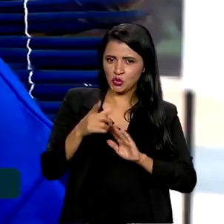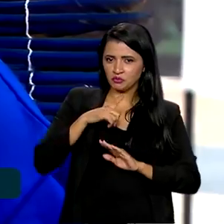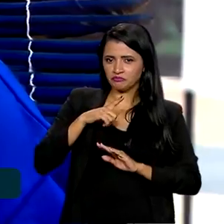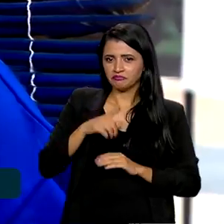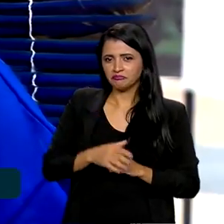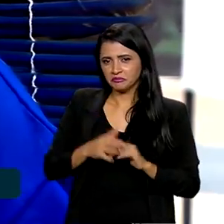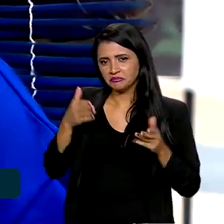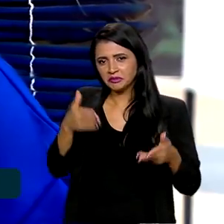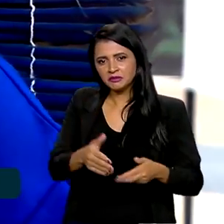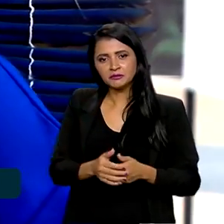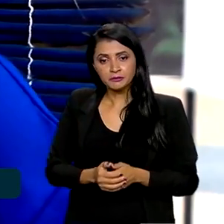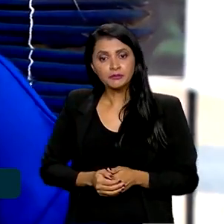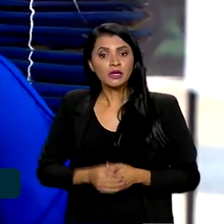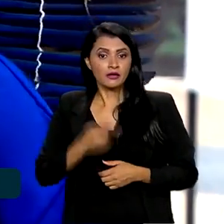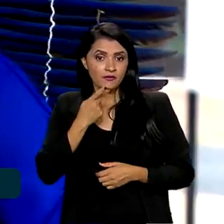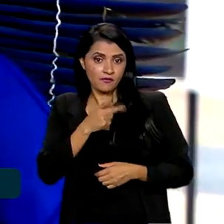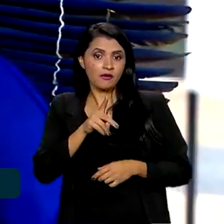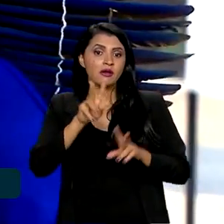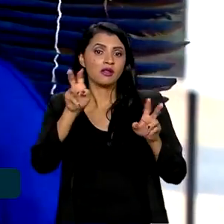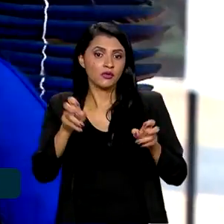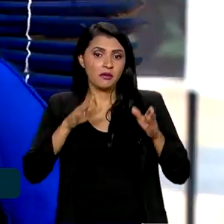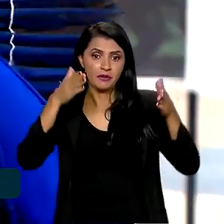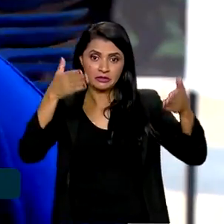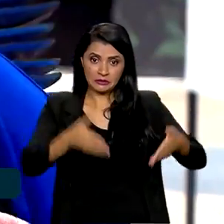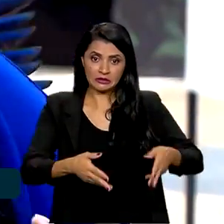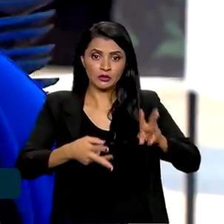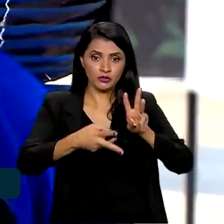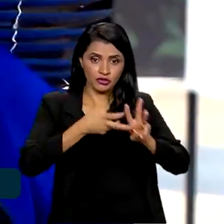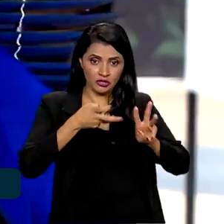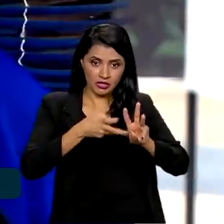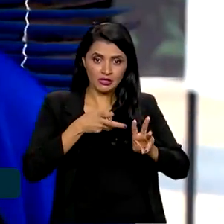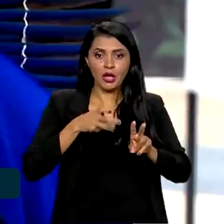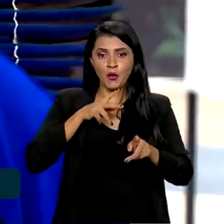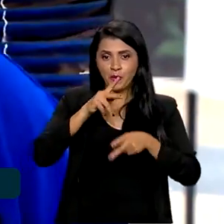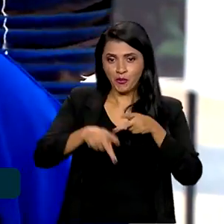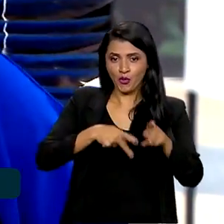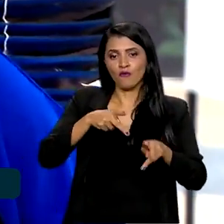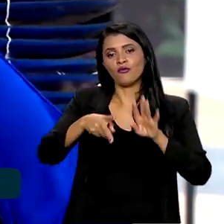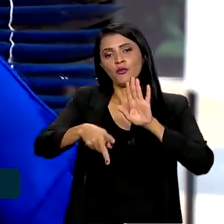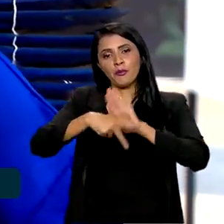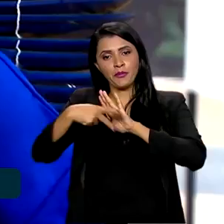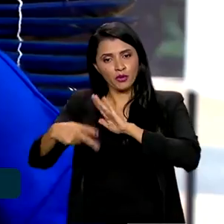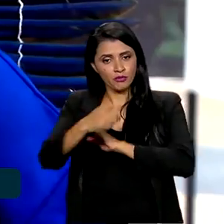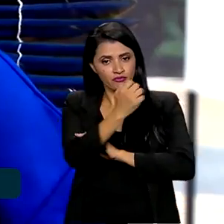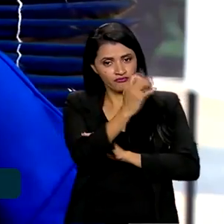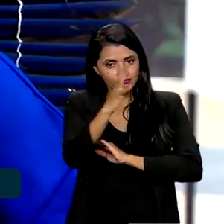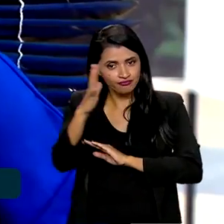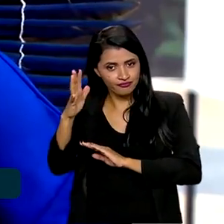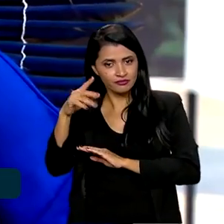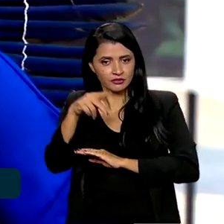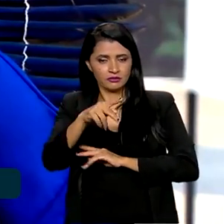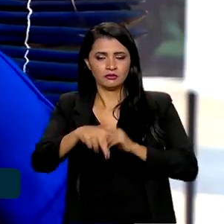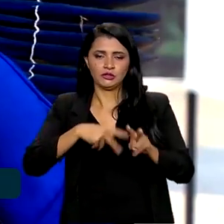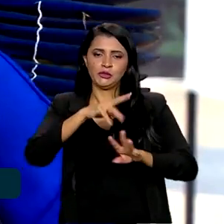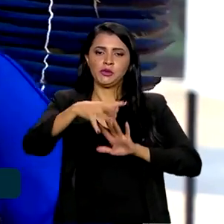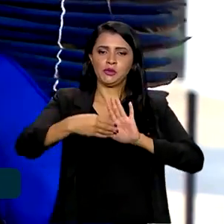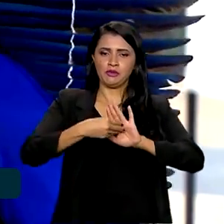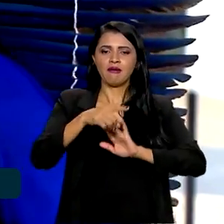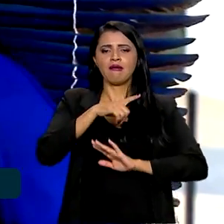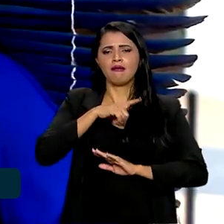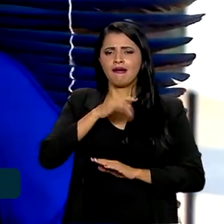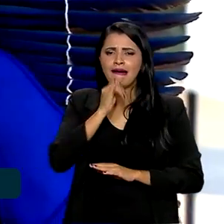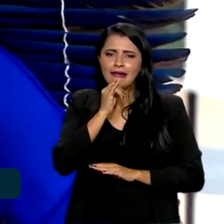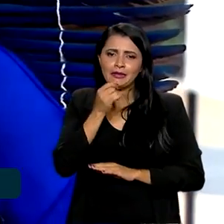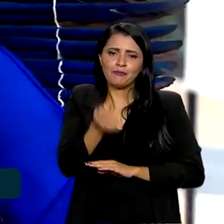dizer que a participação indígena dos povos da floresta, né? Dos povos da Amazônia, ainda é muito